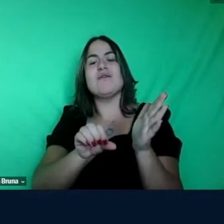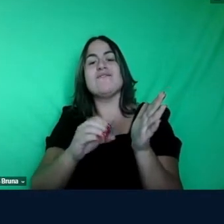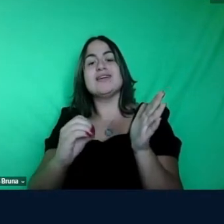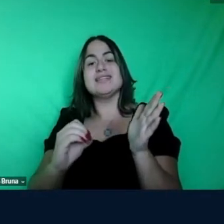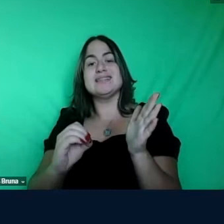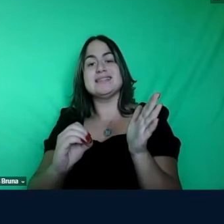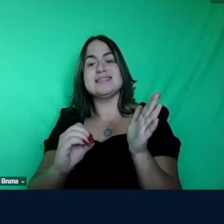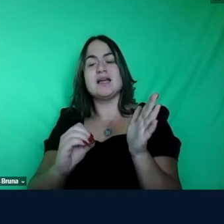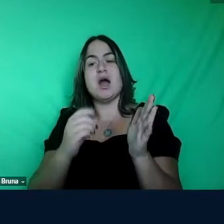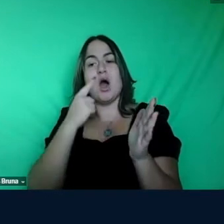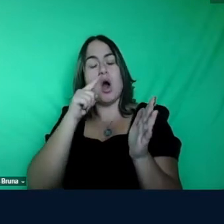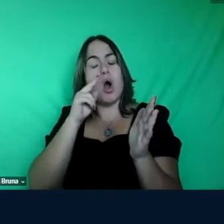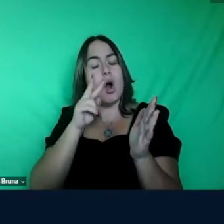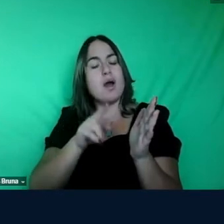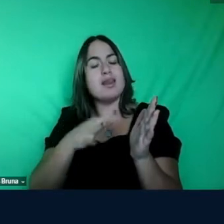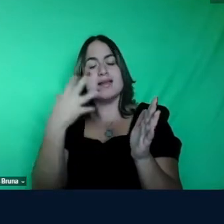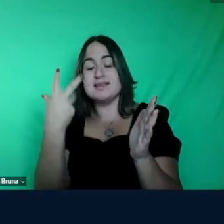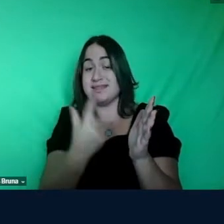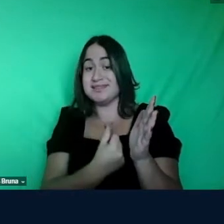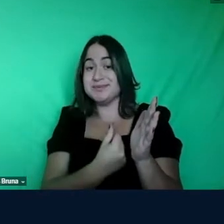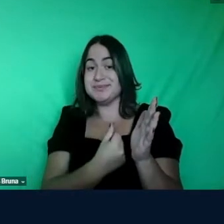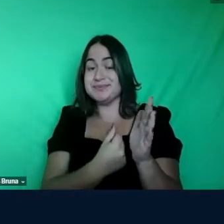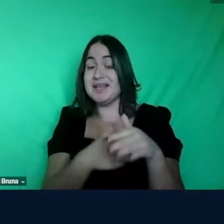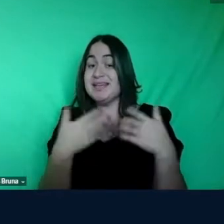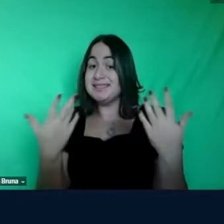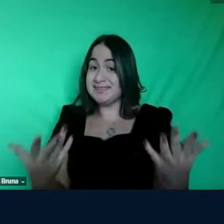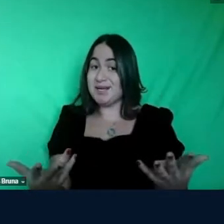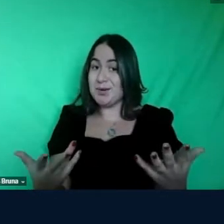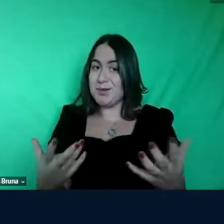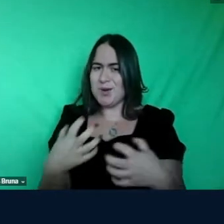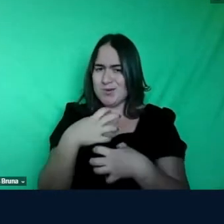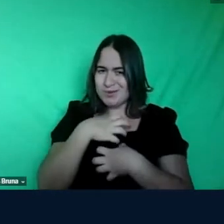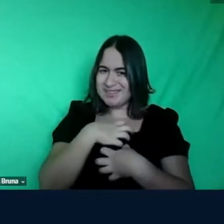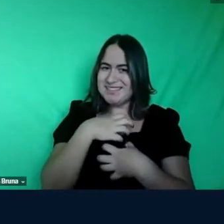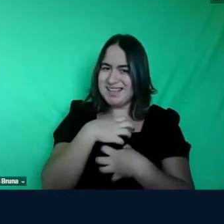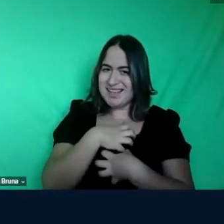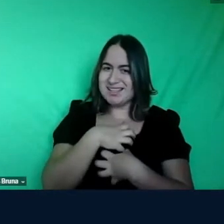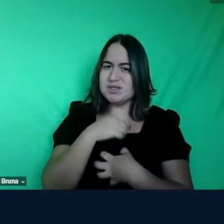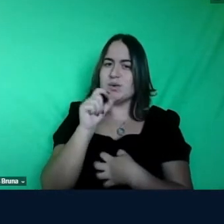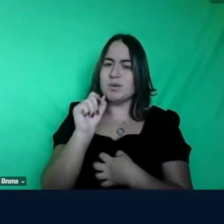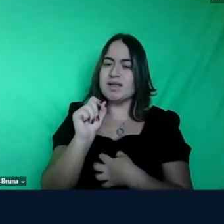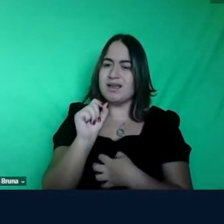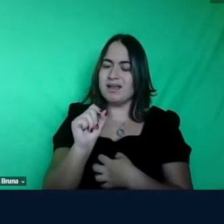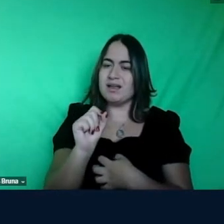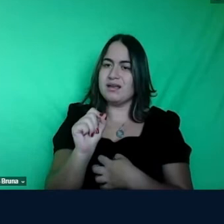olha que lindo então assim esse senso seria esse